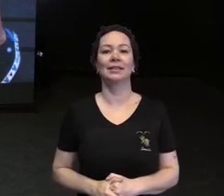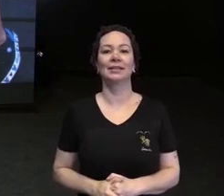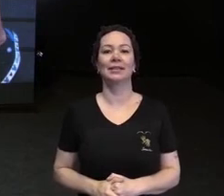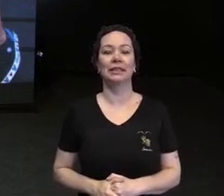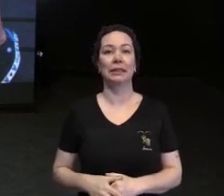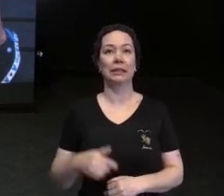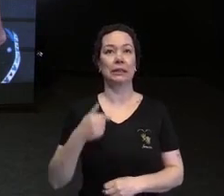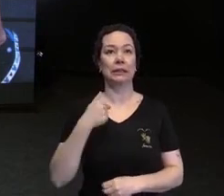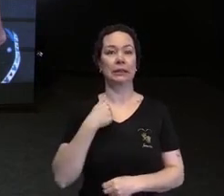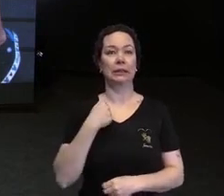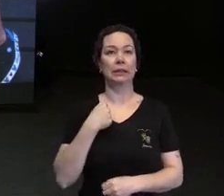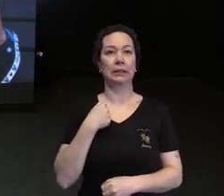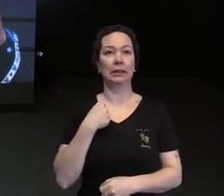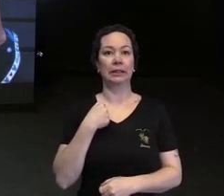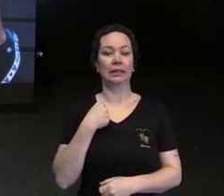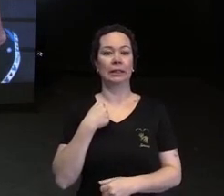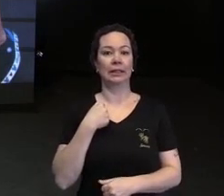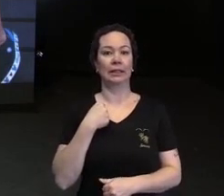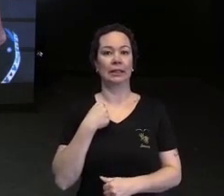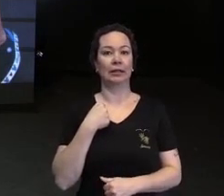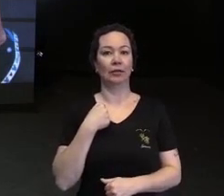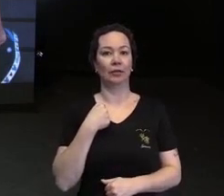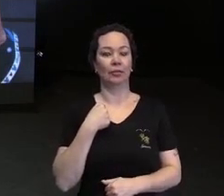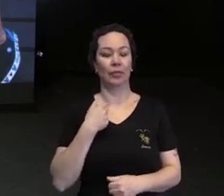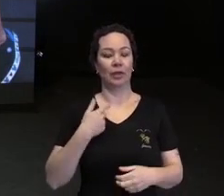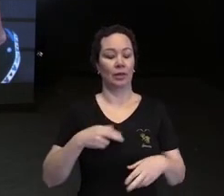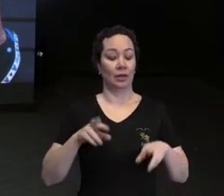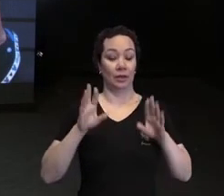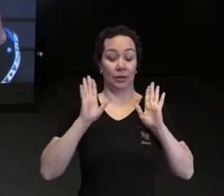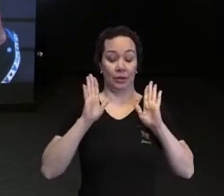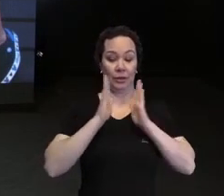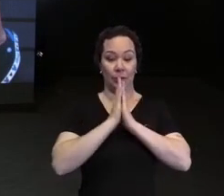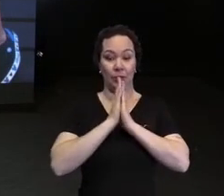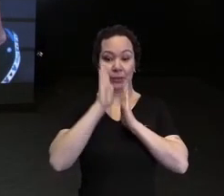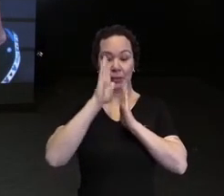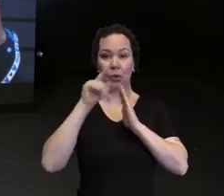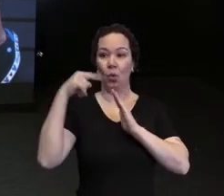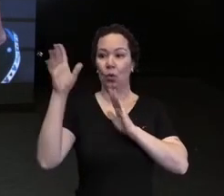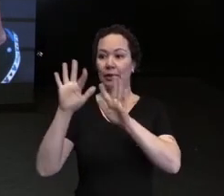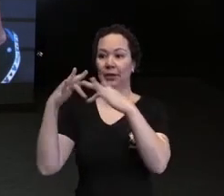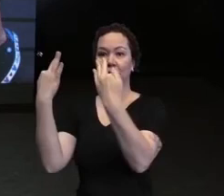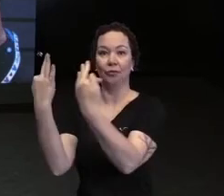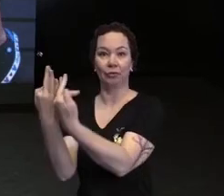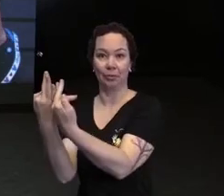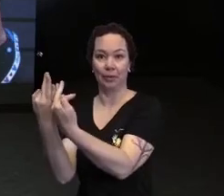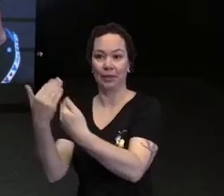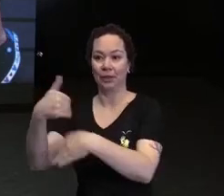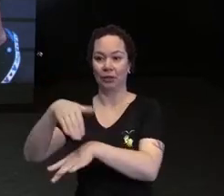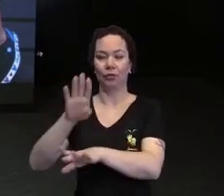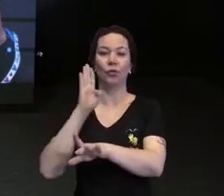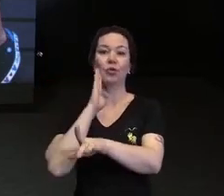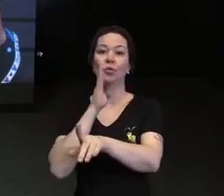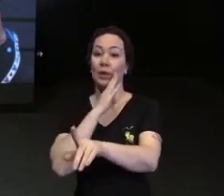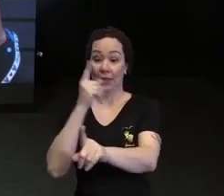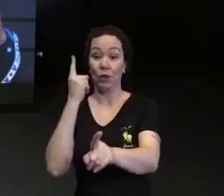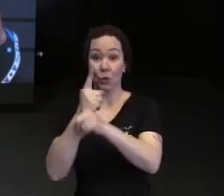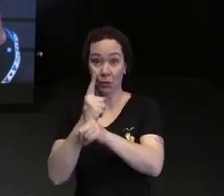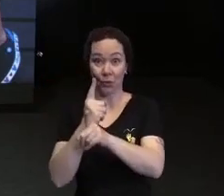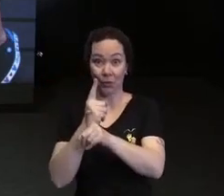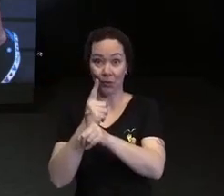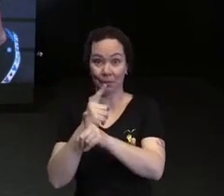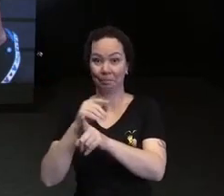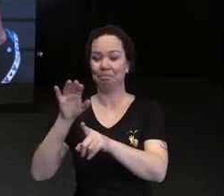eu ele graças a Deus foi abordado por uma família que o levou até o bar que nos avisou em seguida